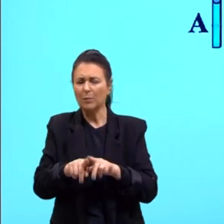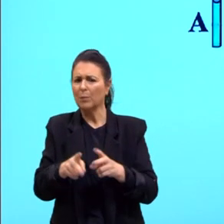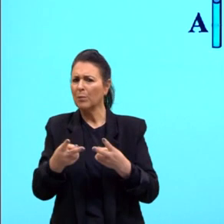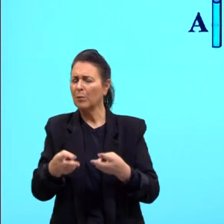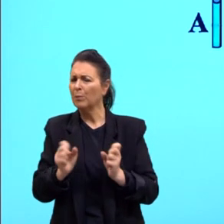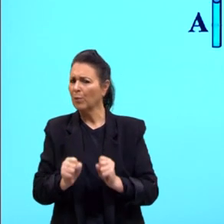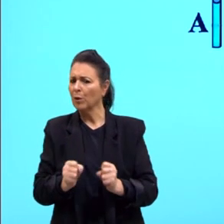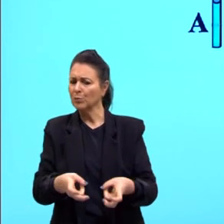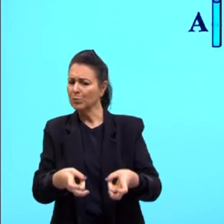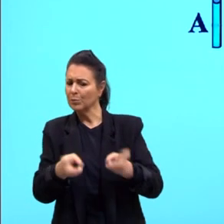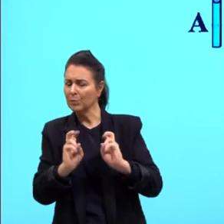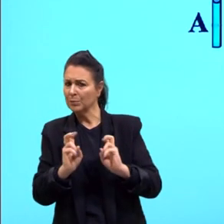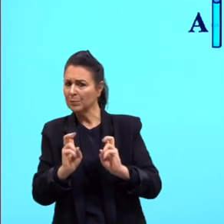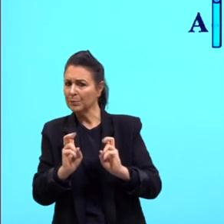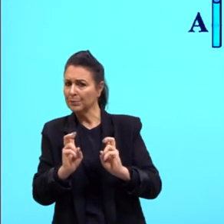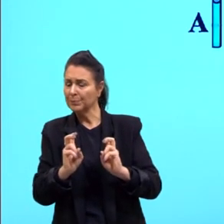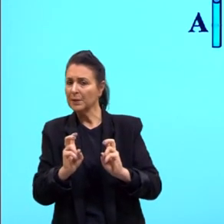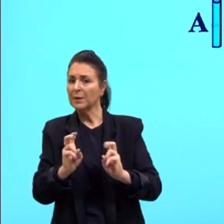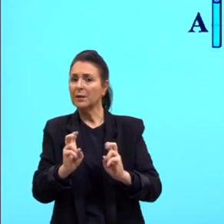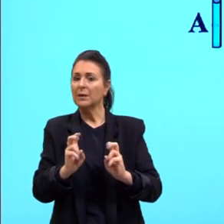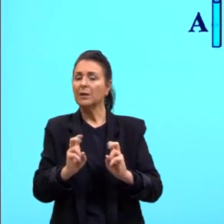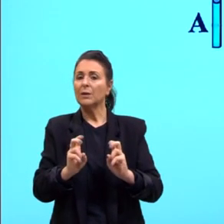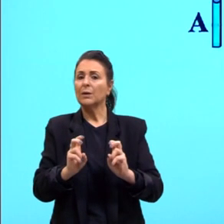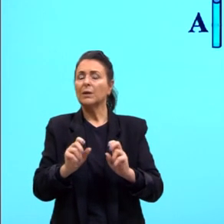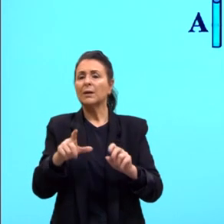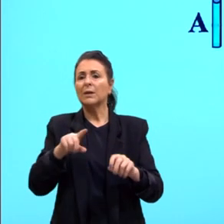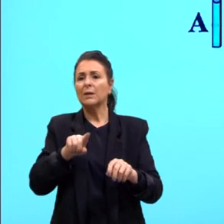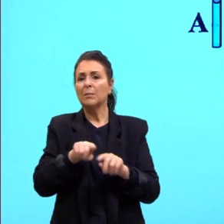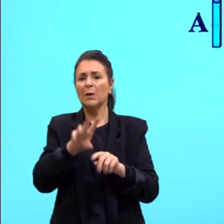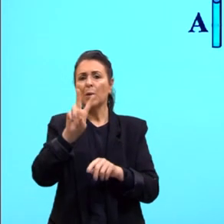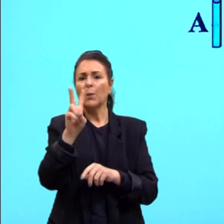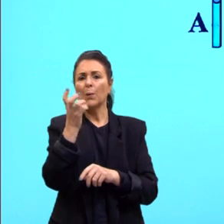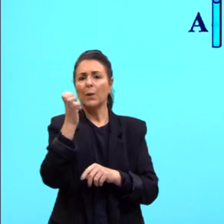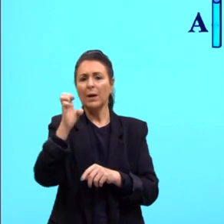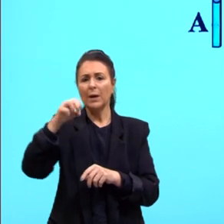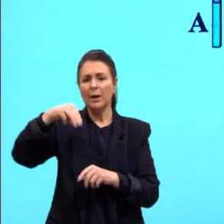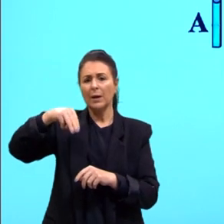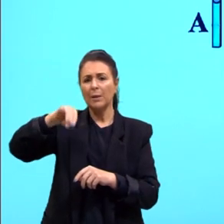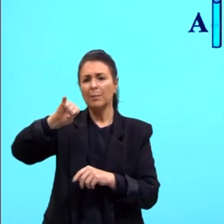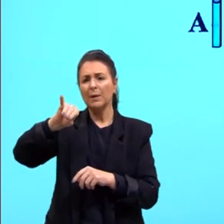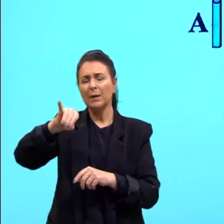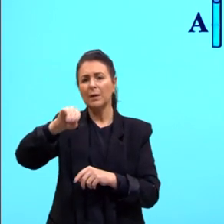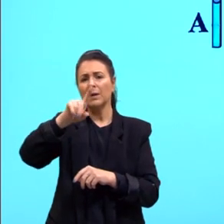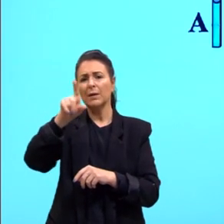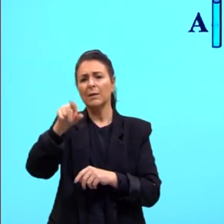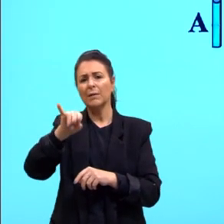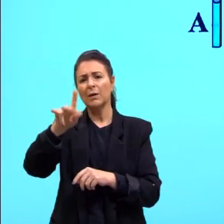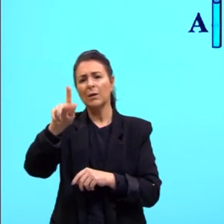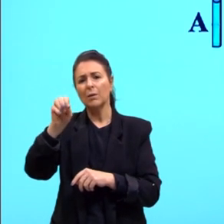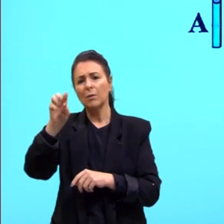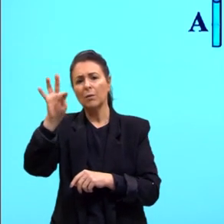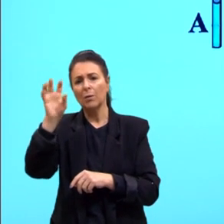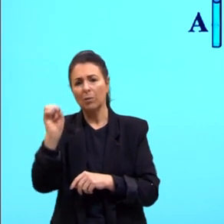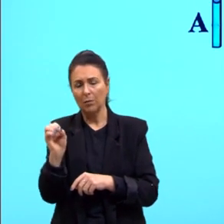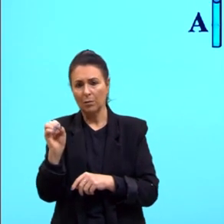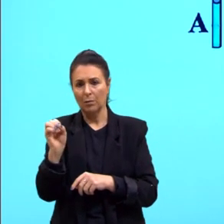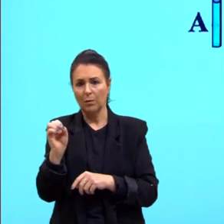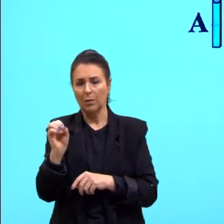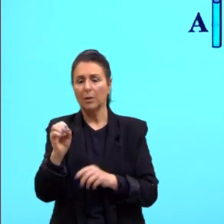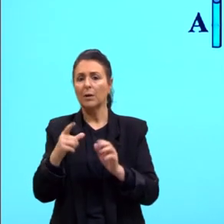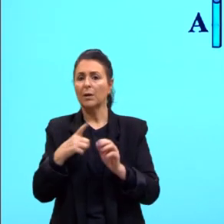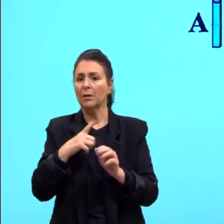eu estou colocando aqui por um plus, que é o hemizigoto. É quando o gene está presente em cópia simples.